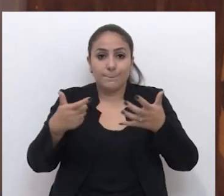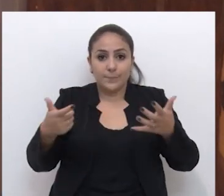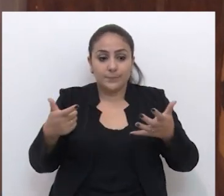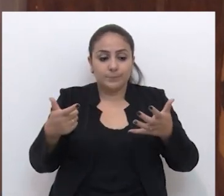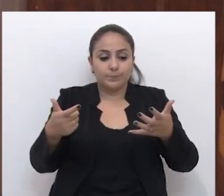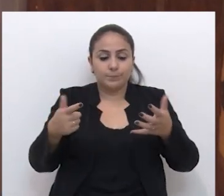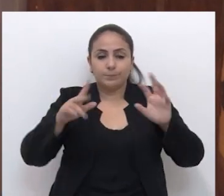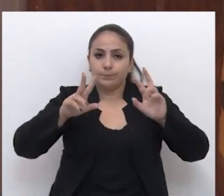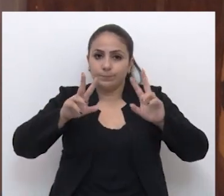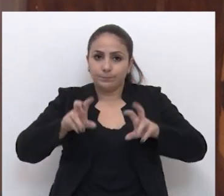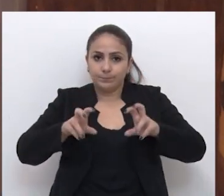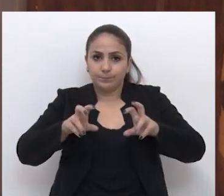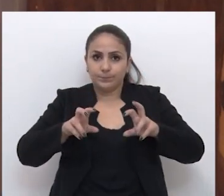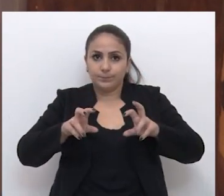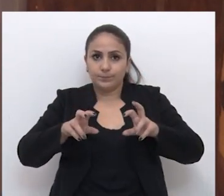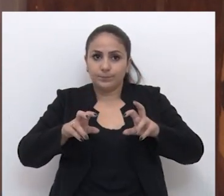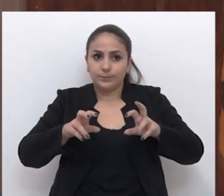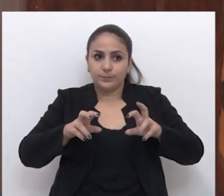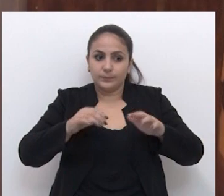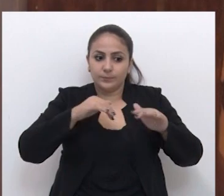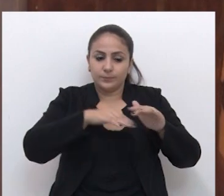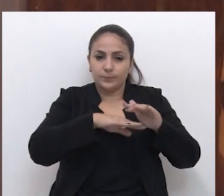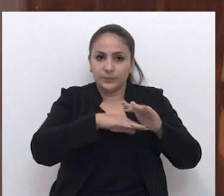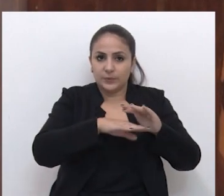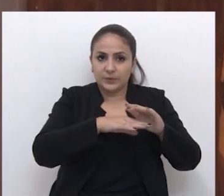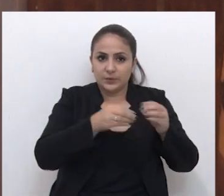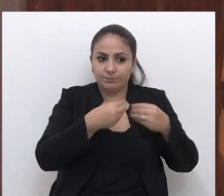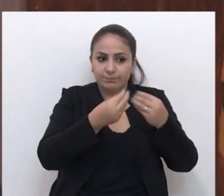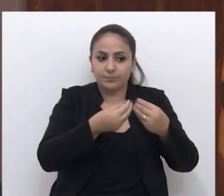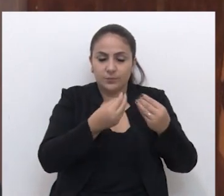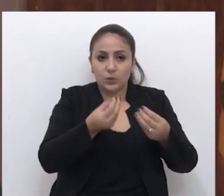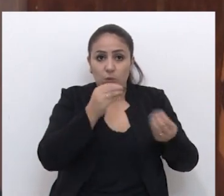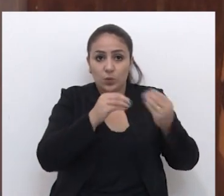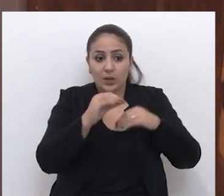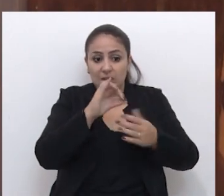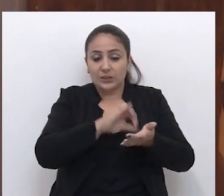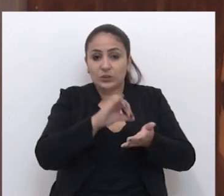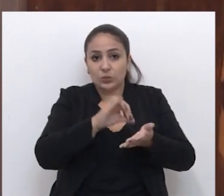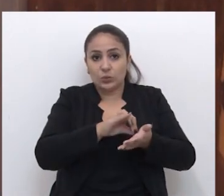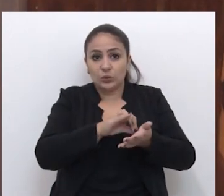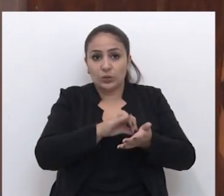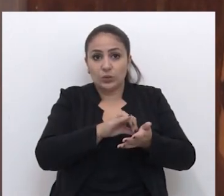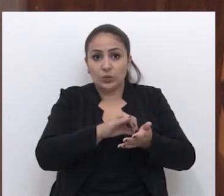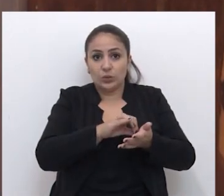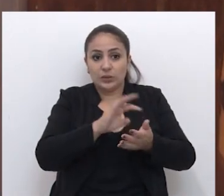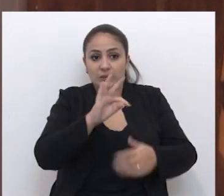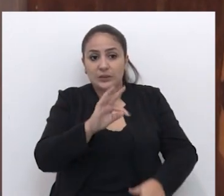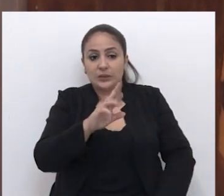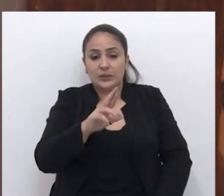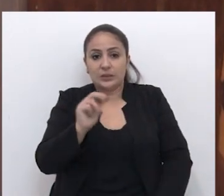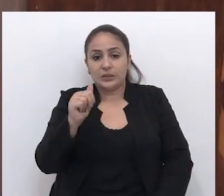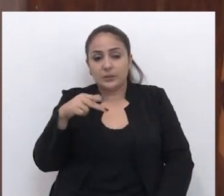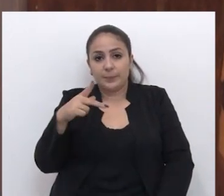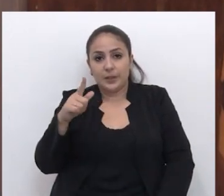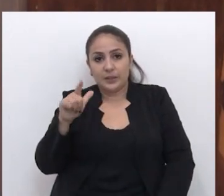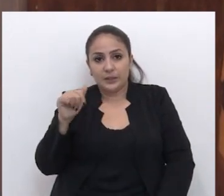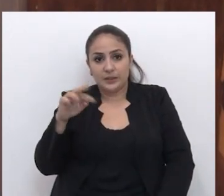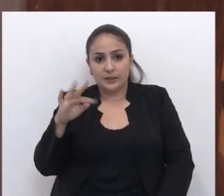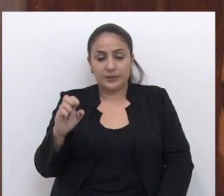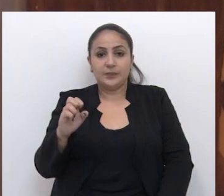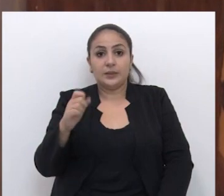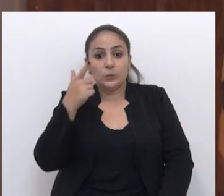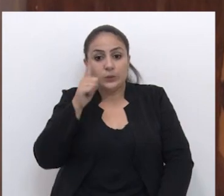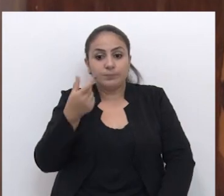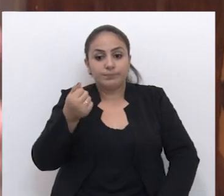aumentar a questão do banco de doadores, implementar núcleos de transplante e investir na